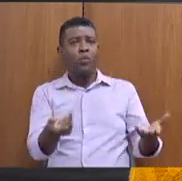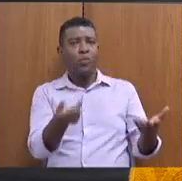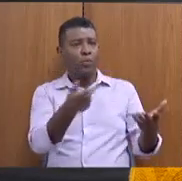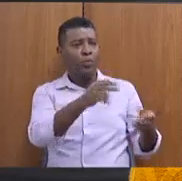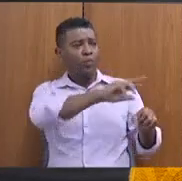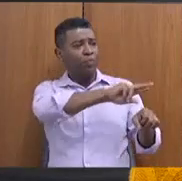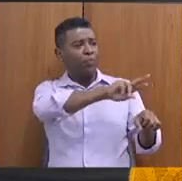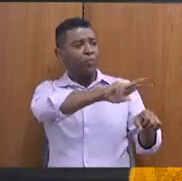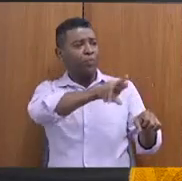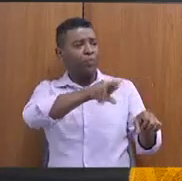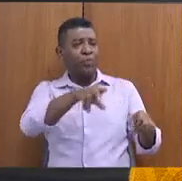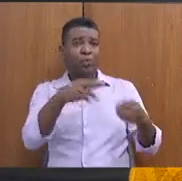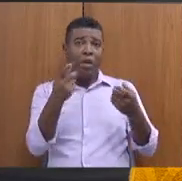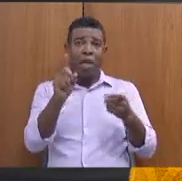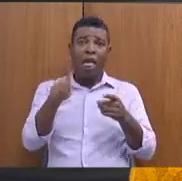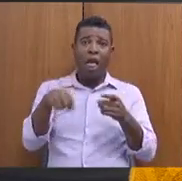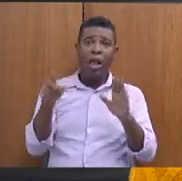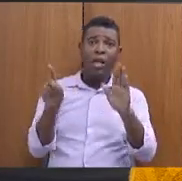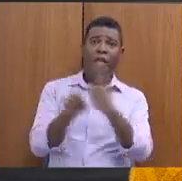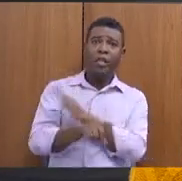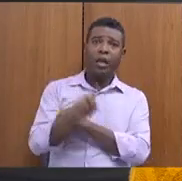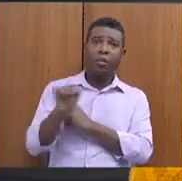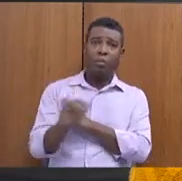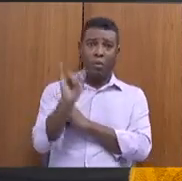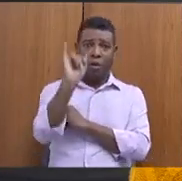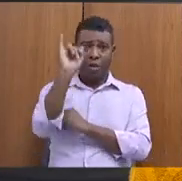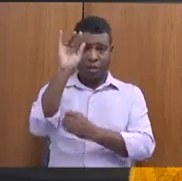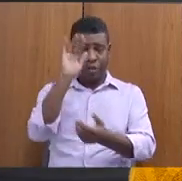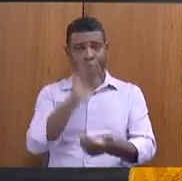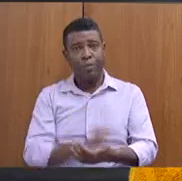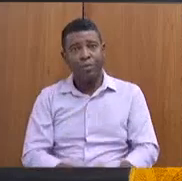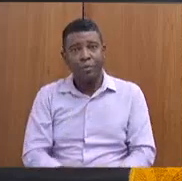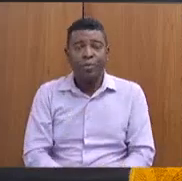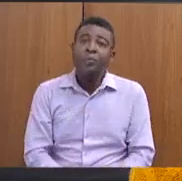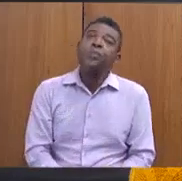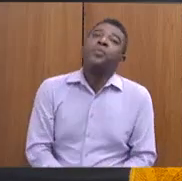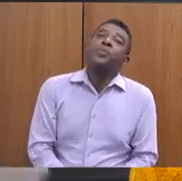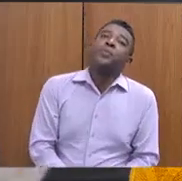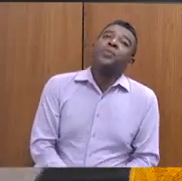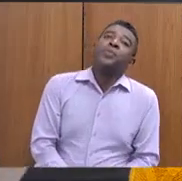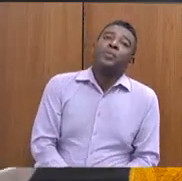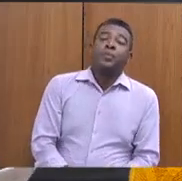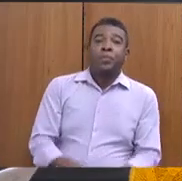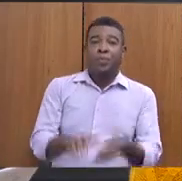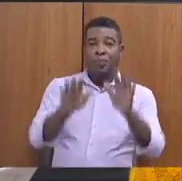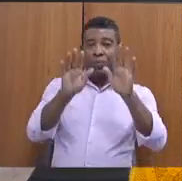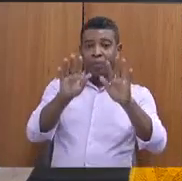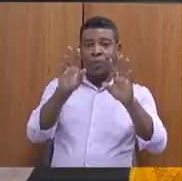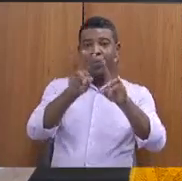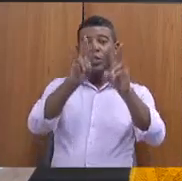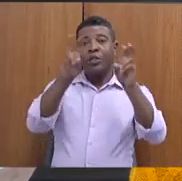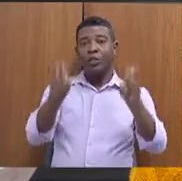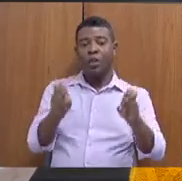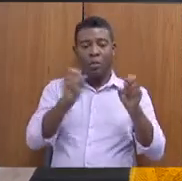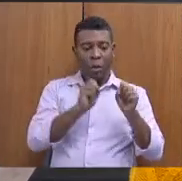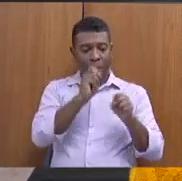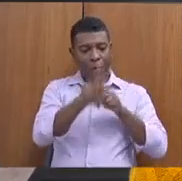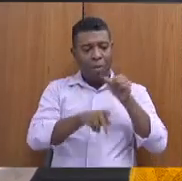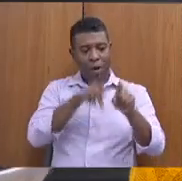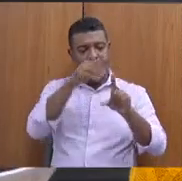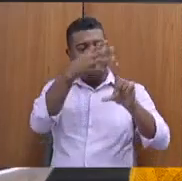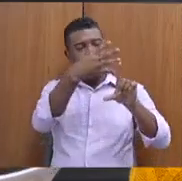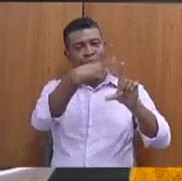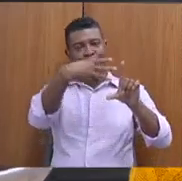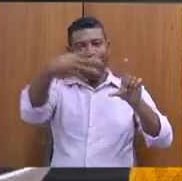questões importantes. Bom, sobre a população LGBT, a gente